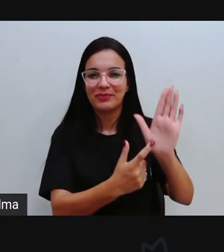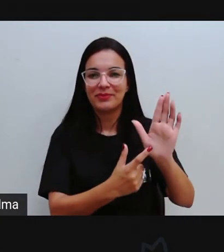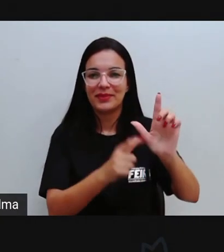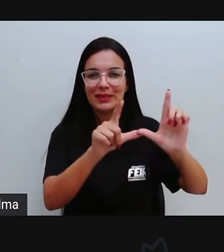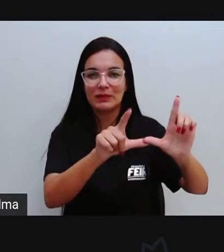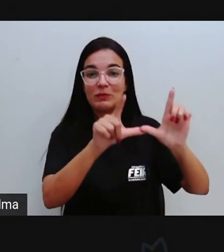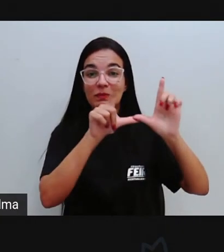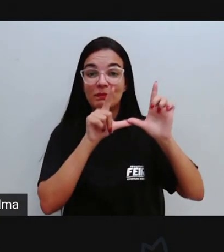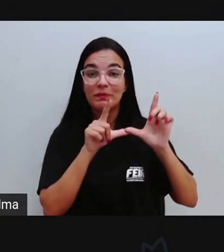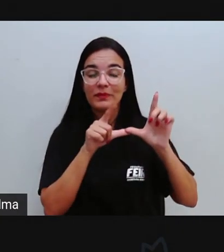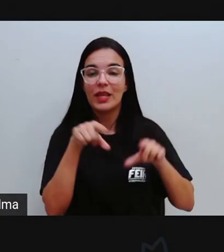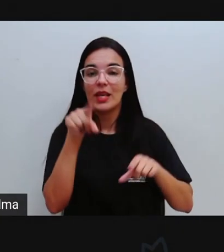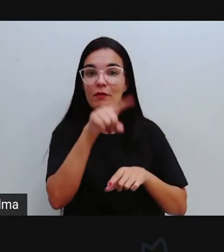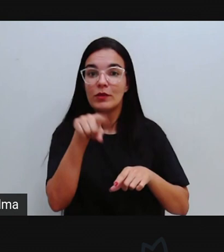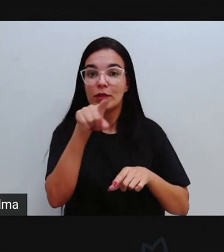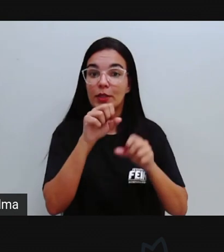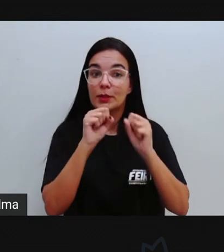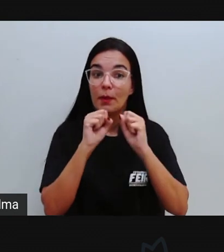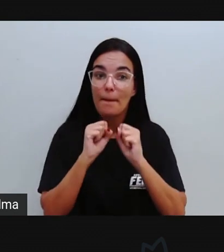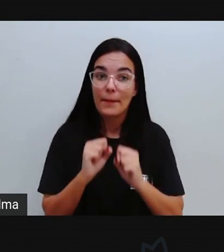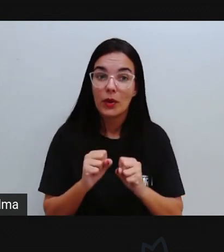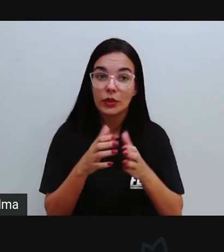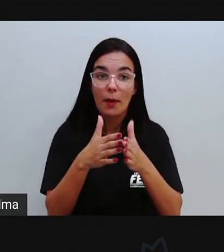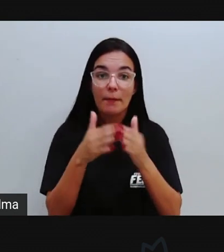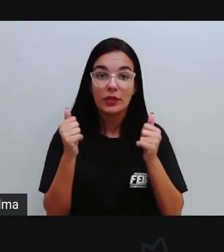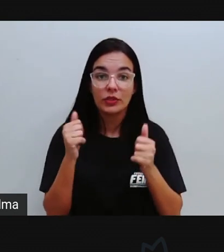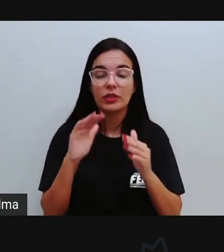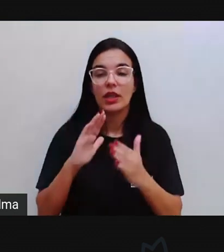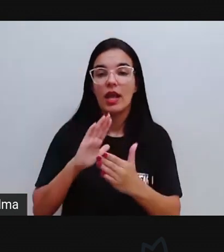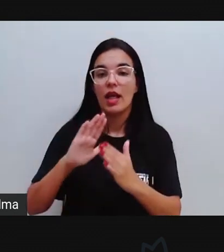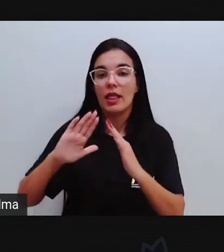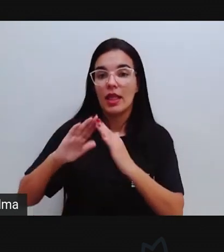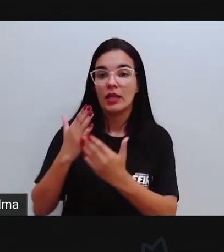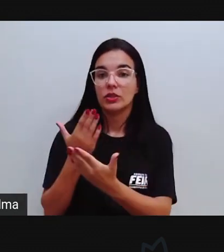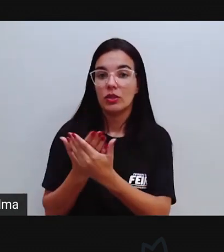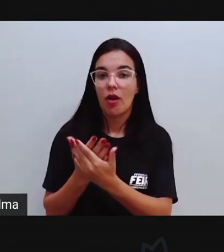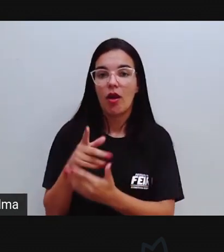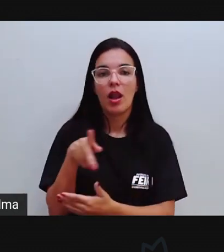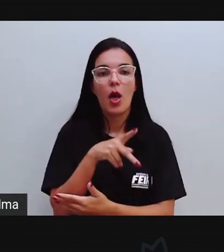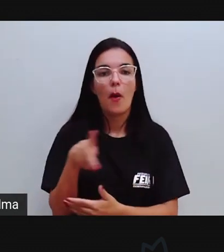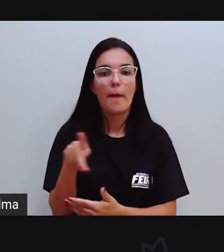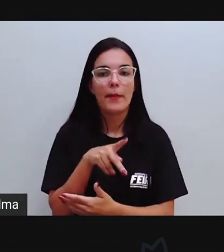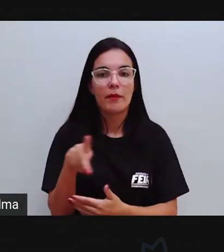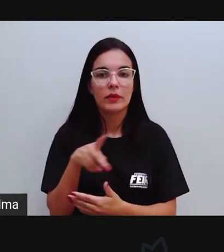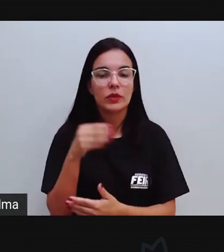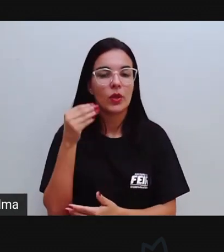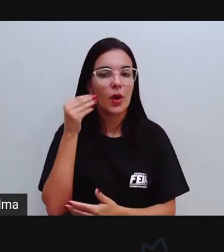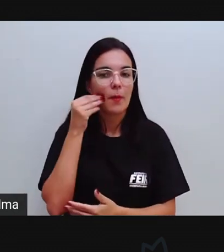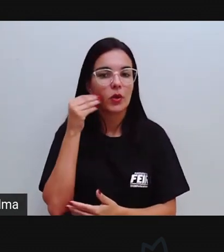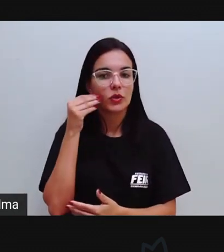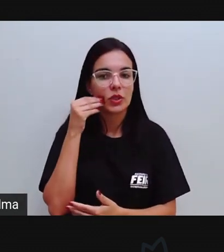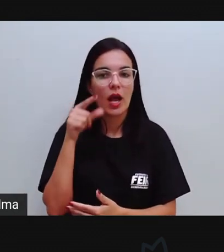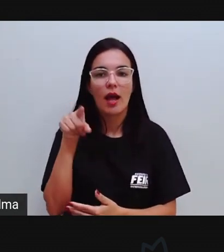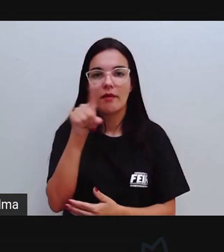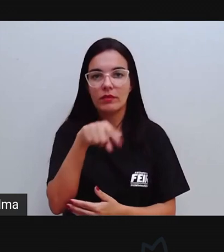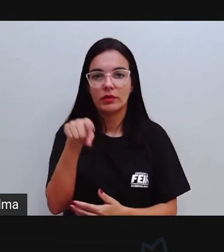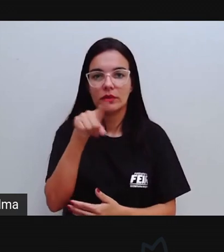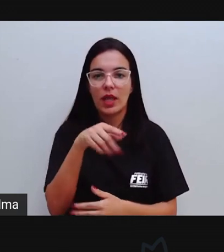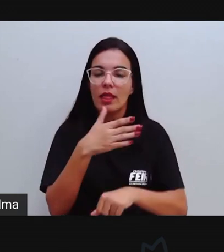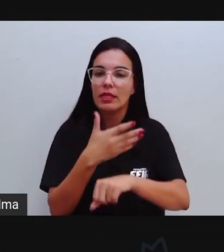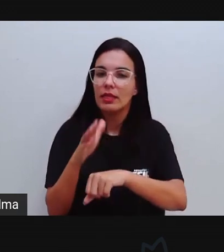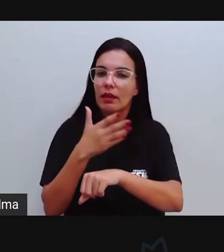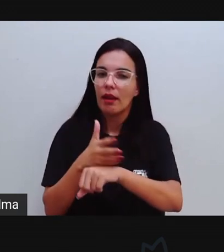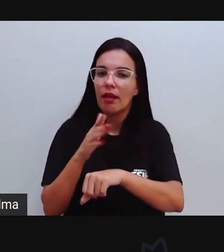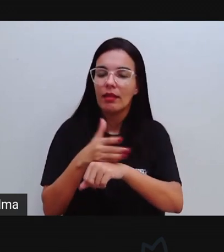verem. Vocês podem, inclusive, pedir na escola para o professor mostrar para vocês, pedir para treinar